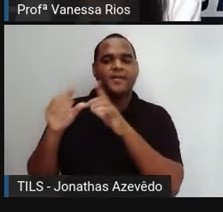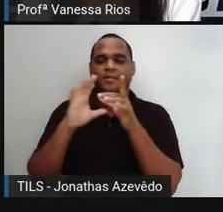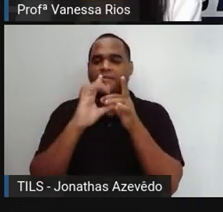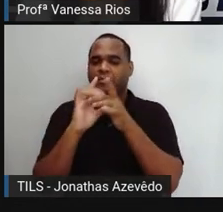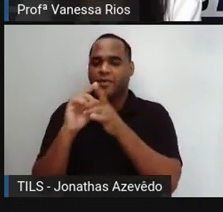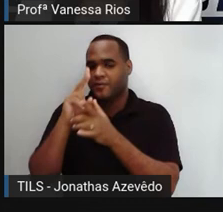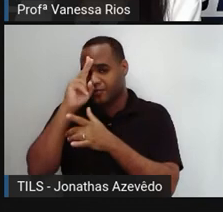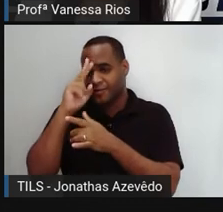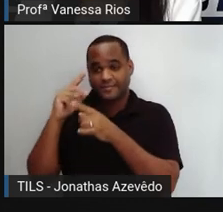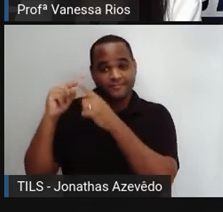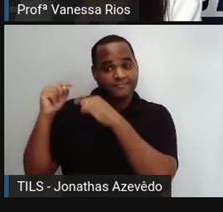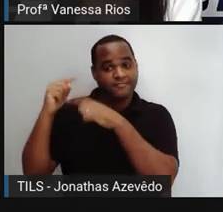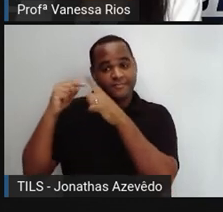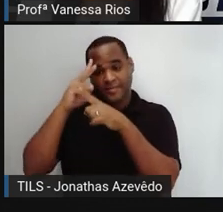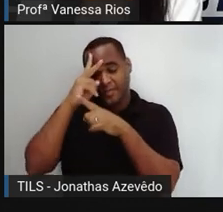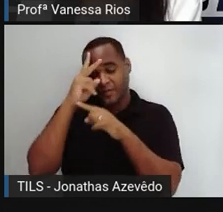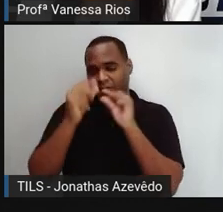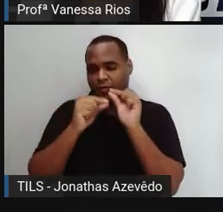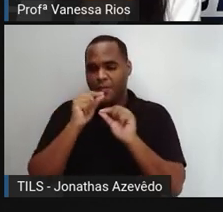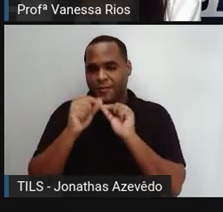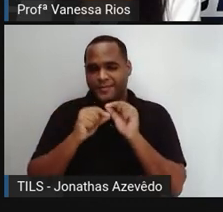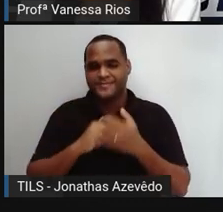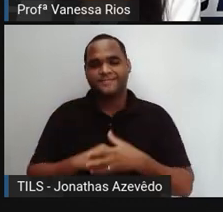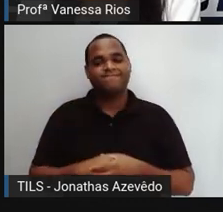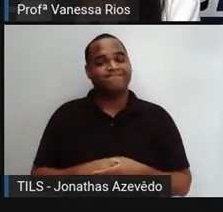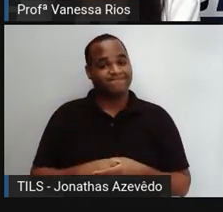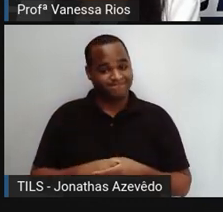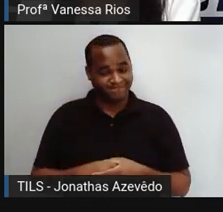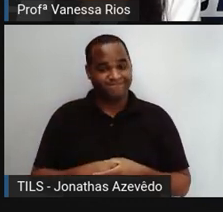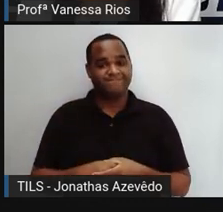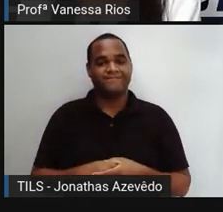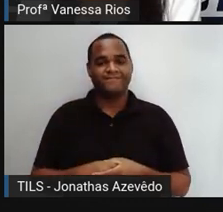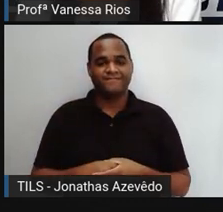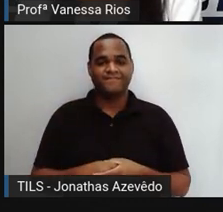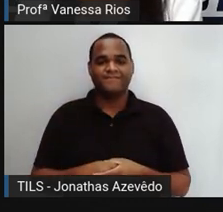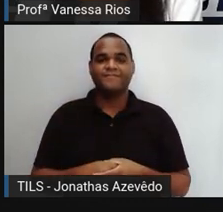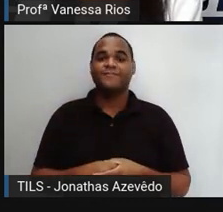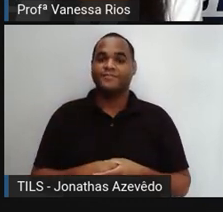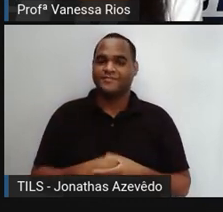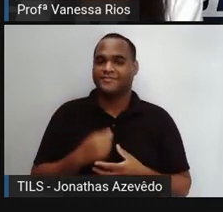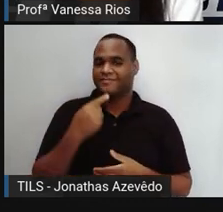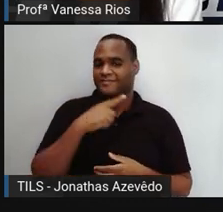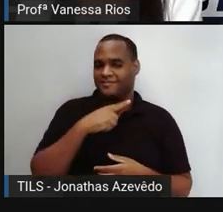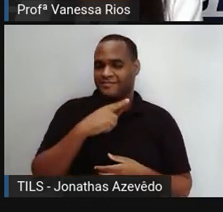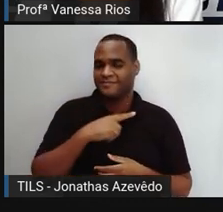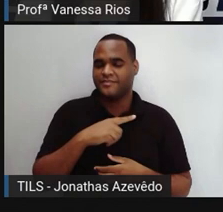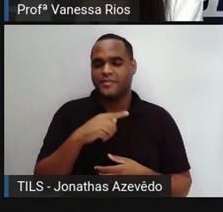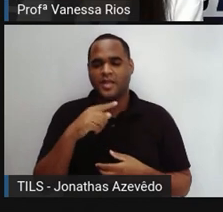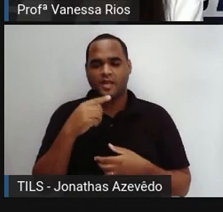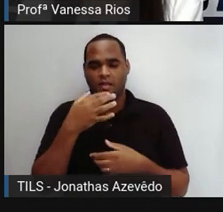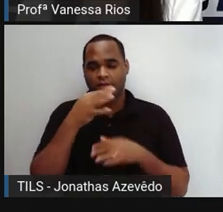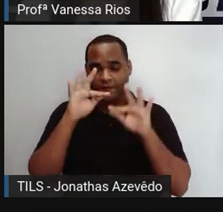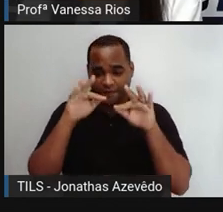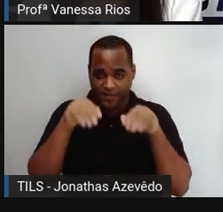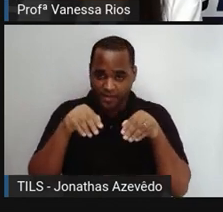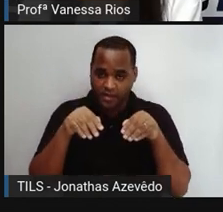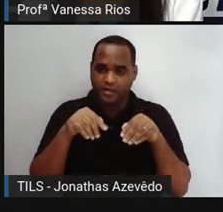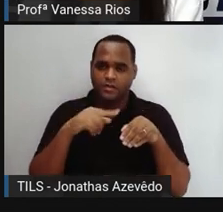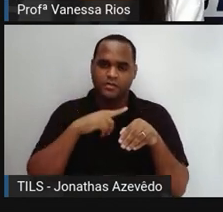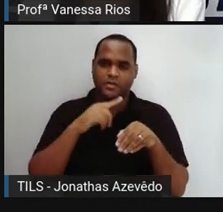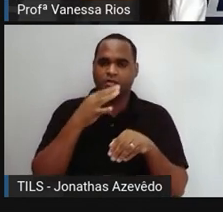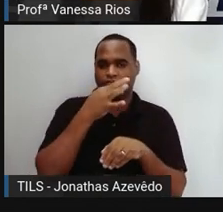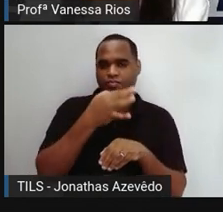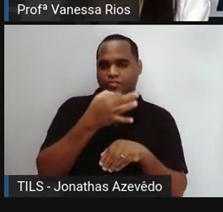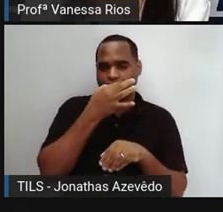relaciona com a história das pessoas? Olhem só. E aí, a Pró para finalizar, algumas